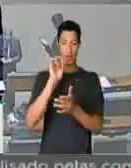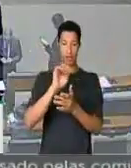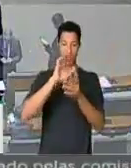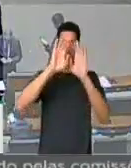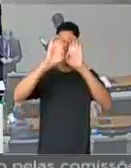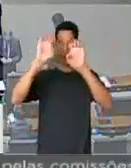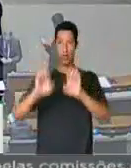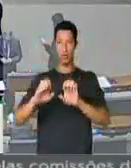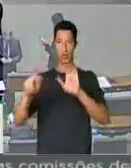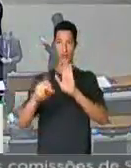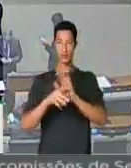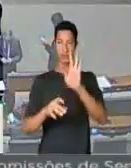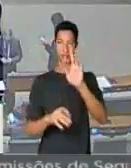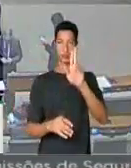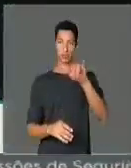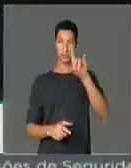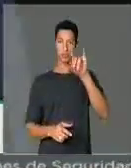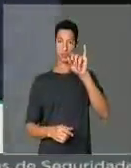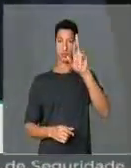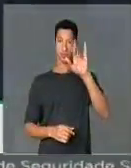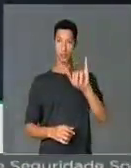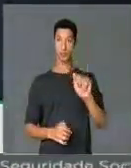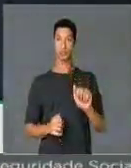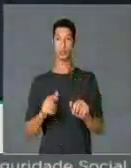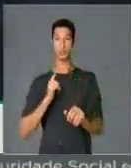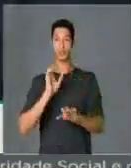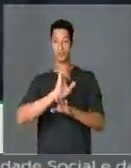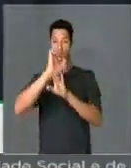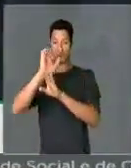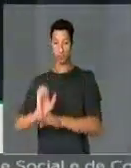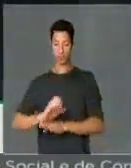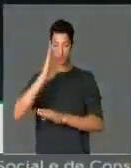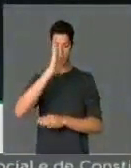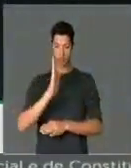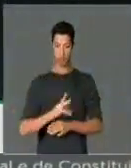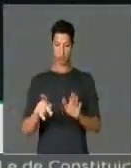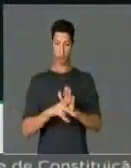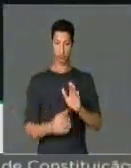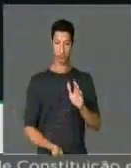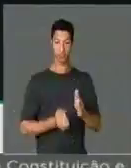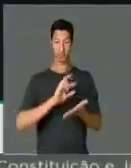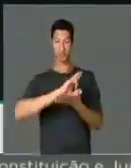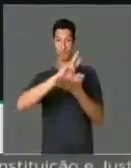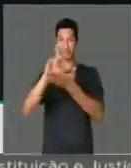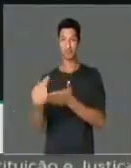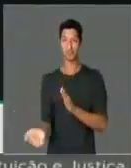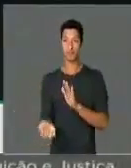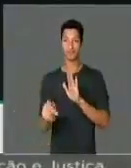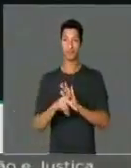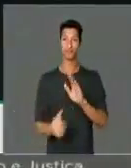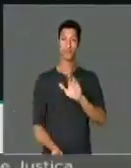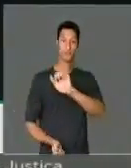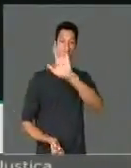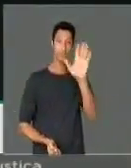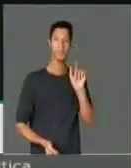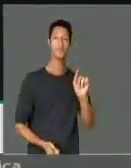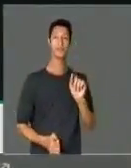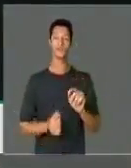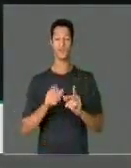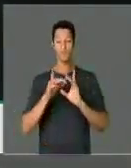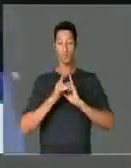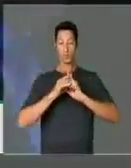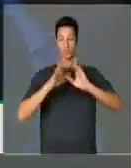estrutura fundiária, deputado Amin, dos estados brasileiros é muito diferenciada. É claro que a